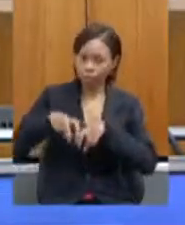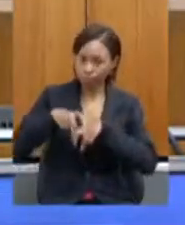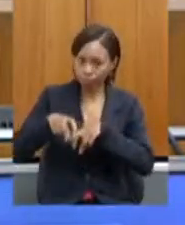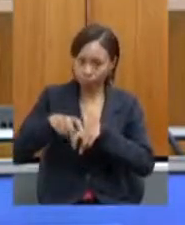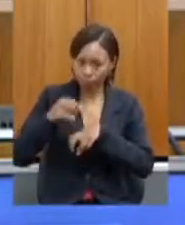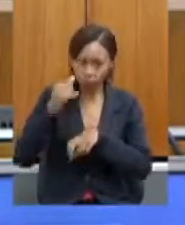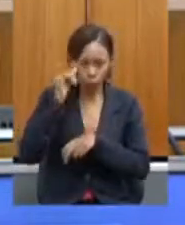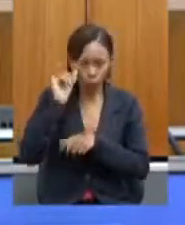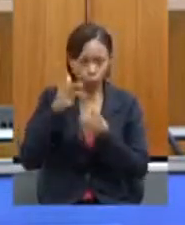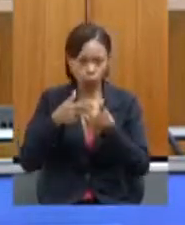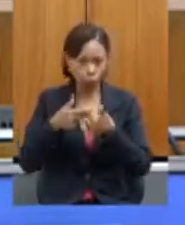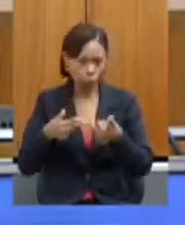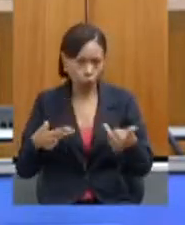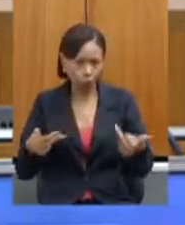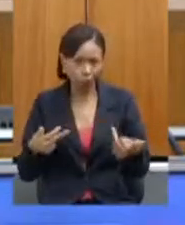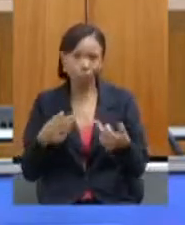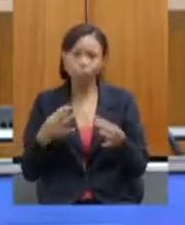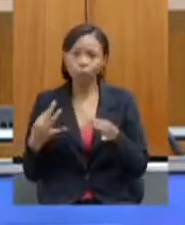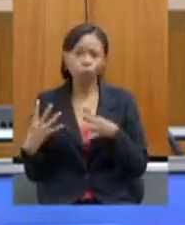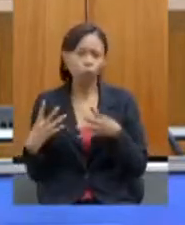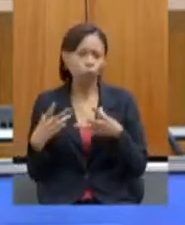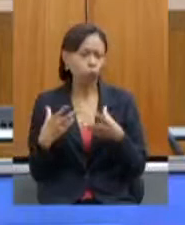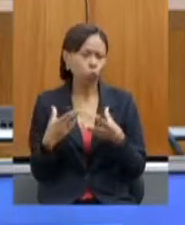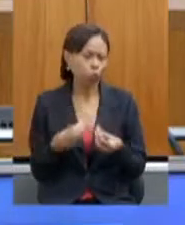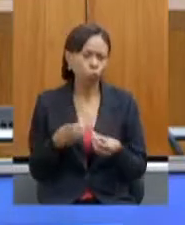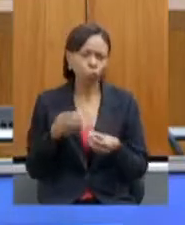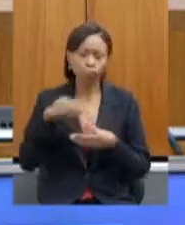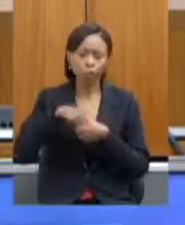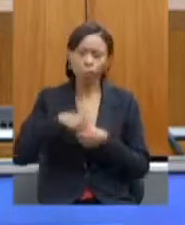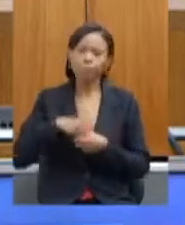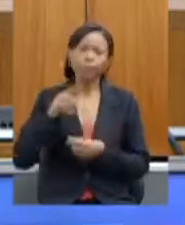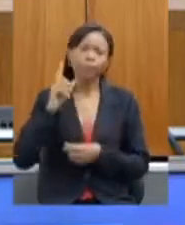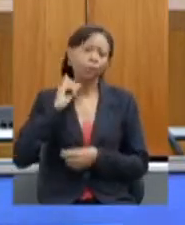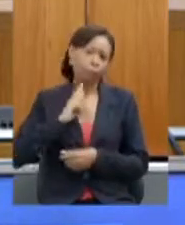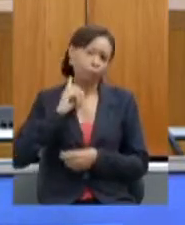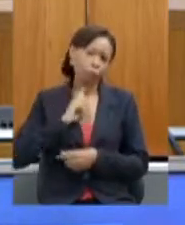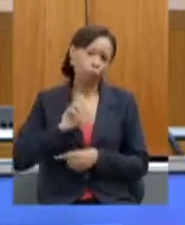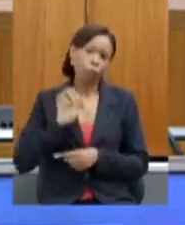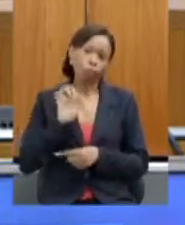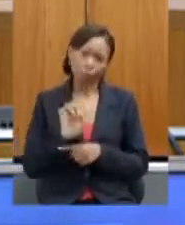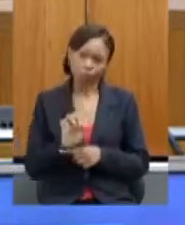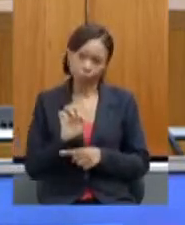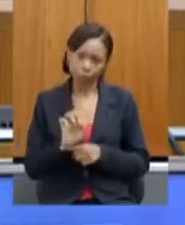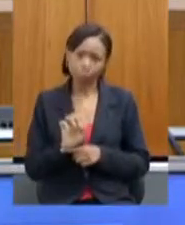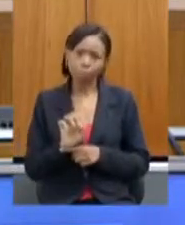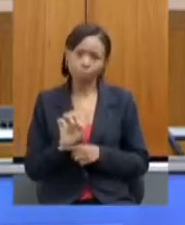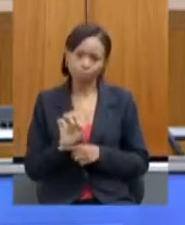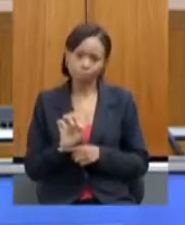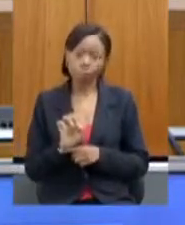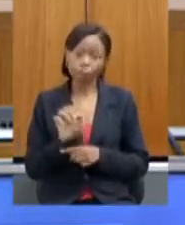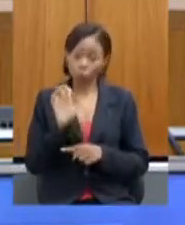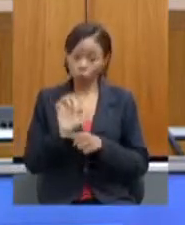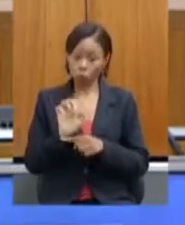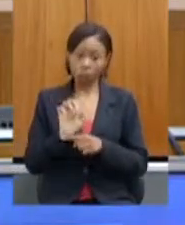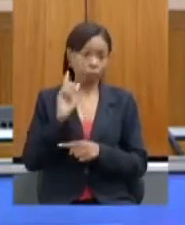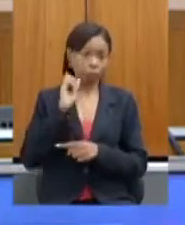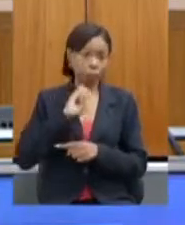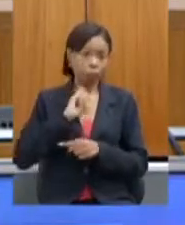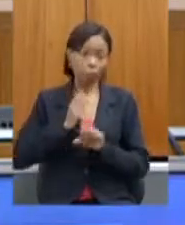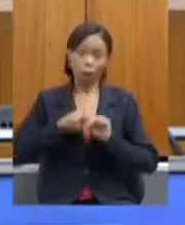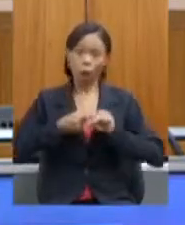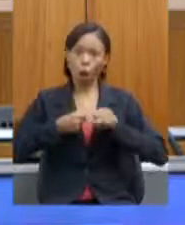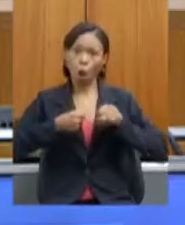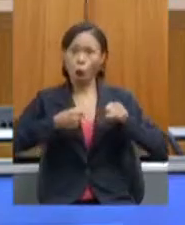todo o nosso interior nosso estado um estado que é maior que muitos e muitos